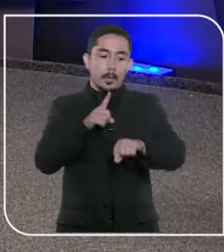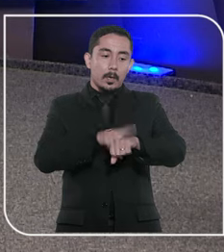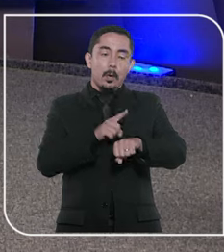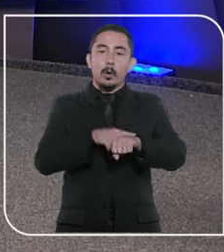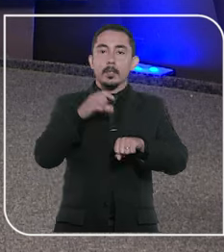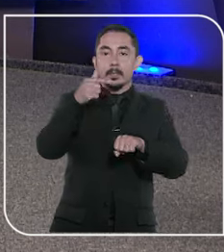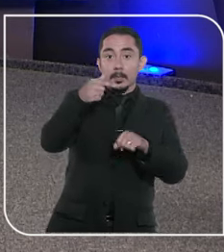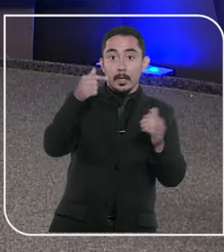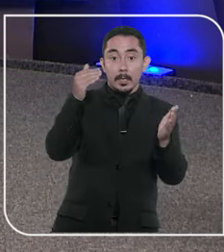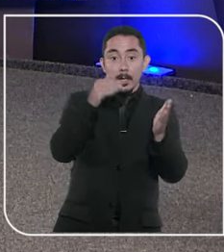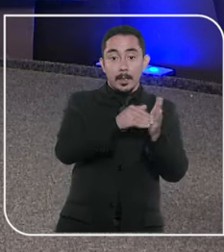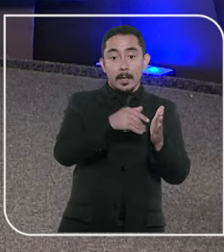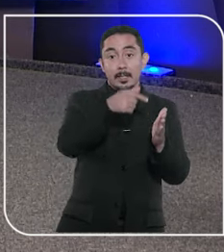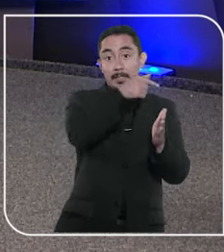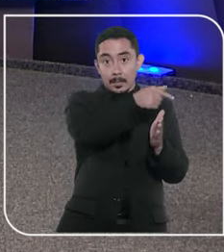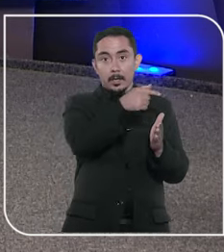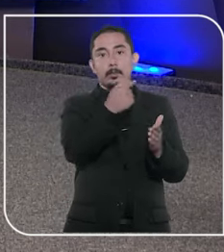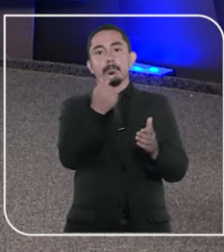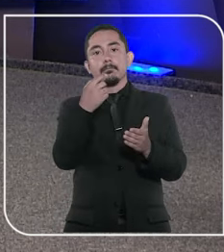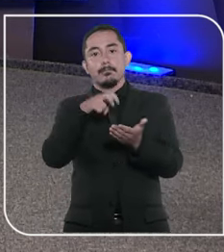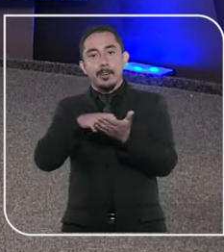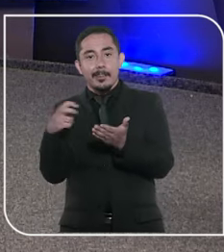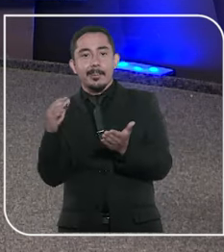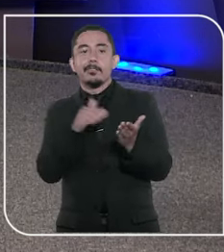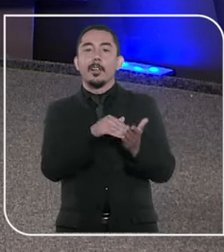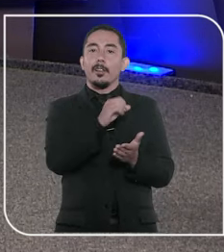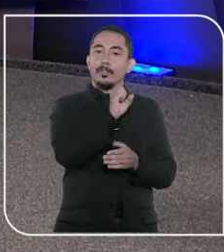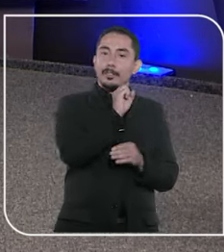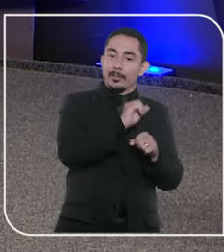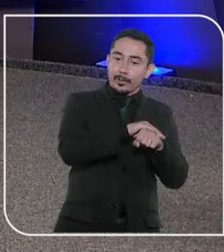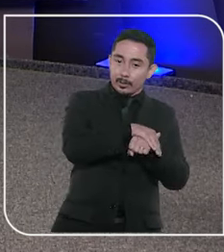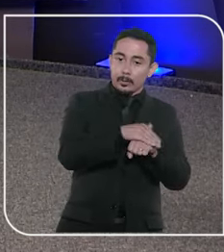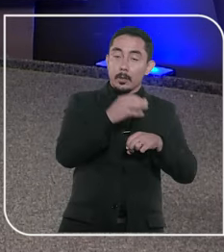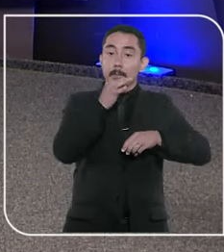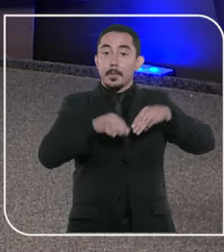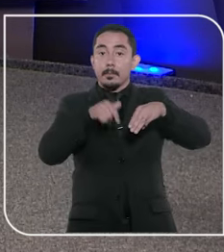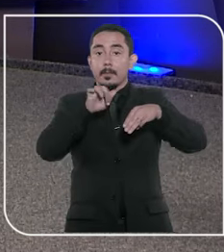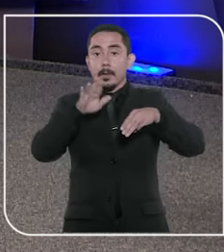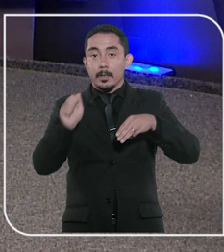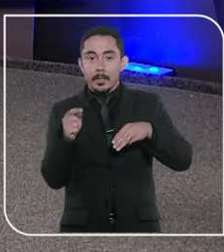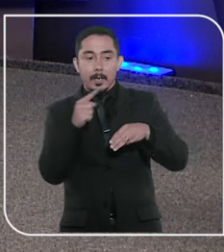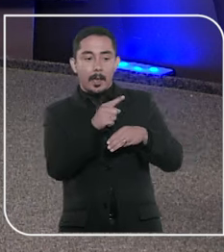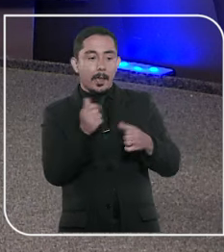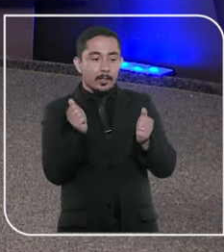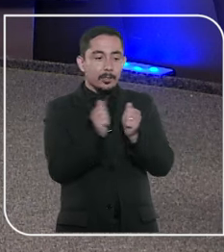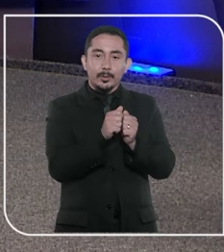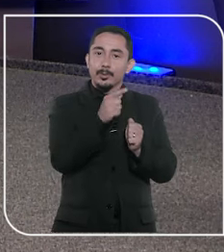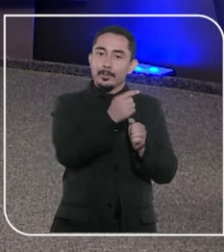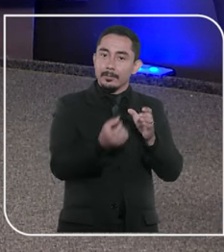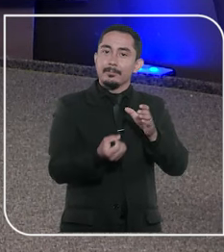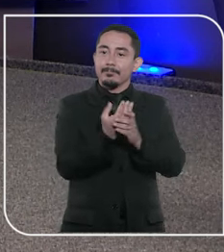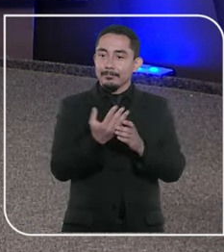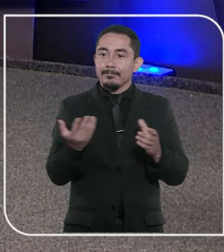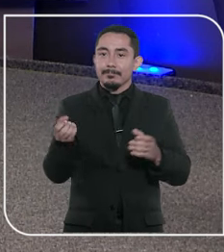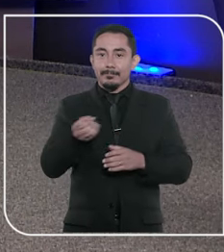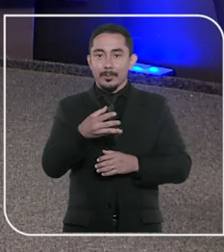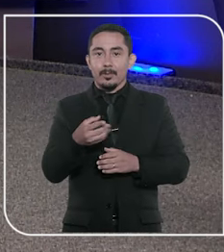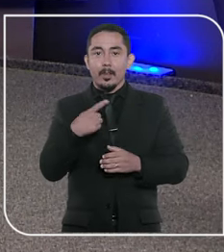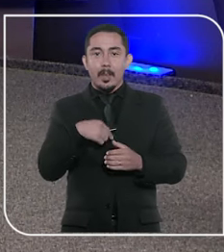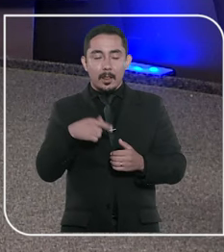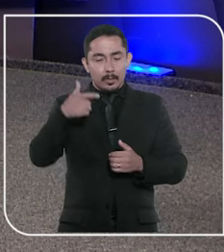das 7 horas da manhã às 7 da noite. A presidente do STJ, ministra Maria Tereza de Assis Moura,